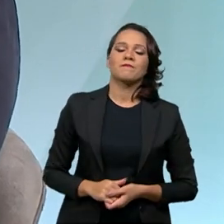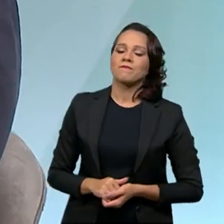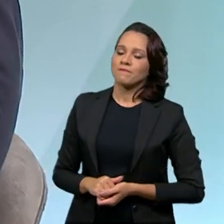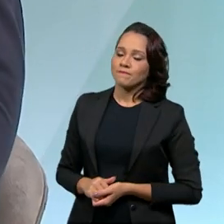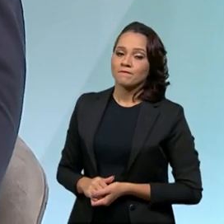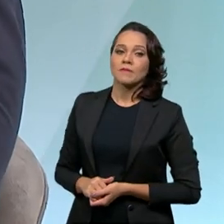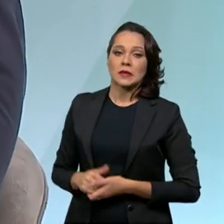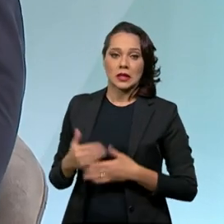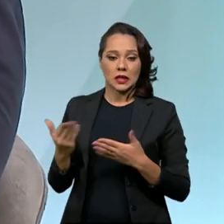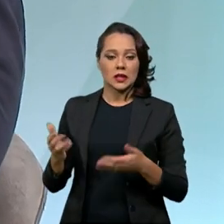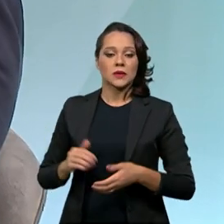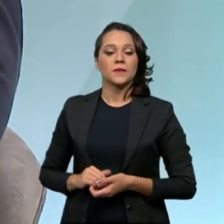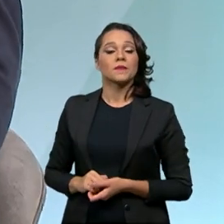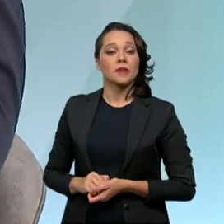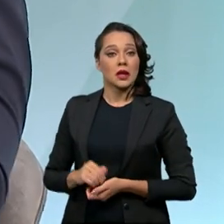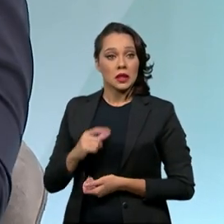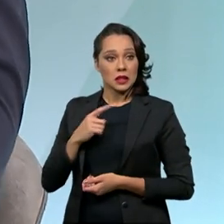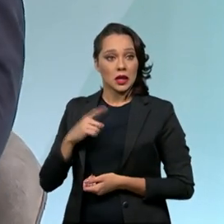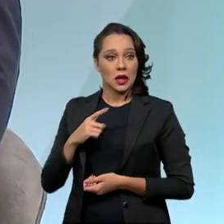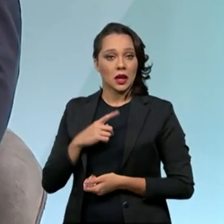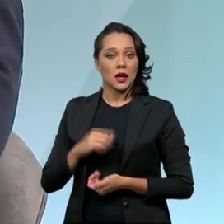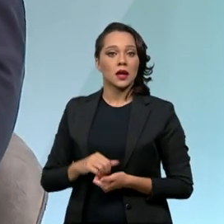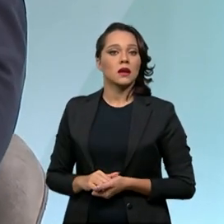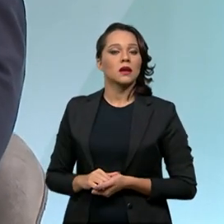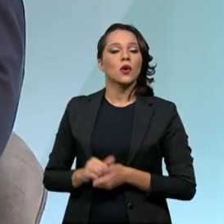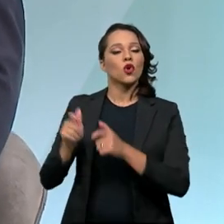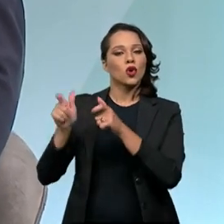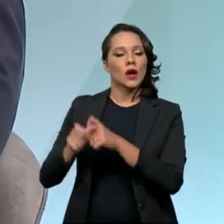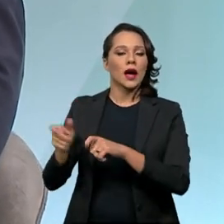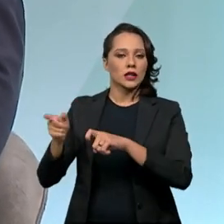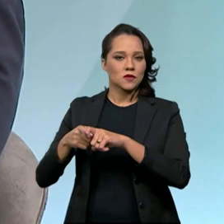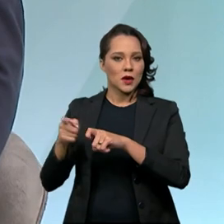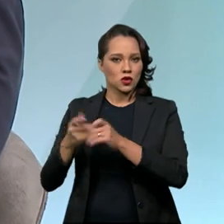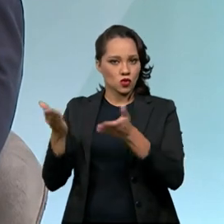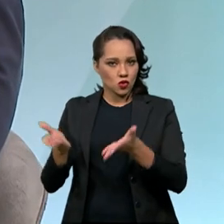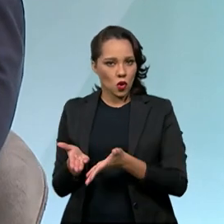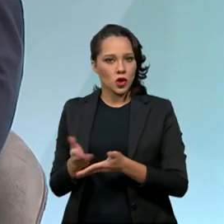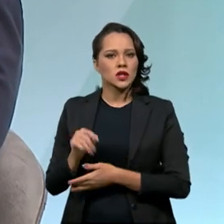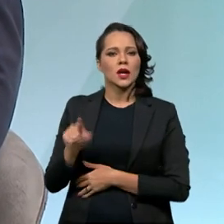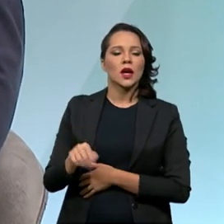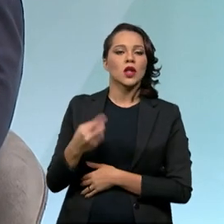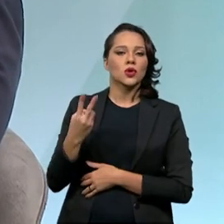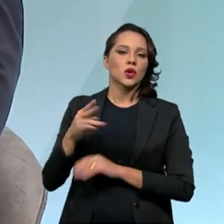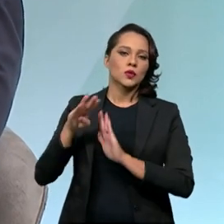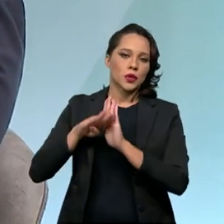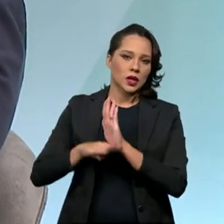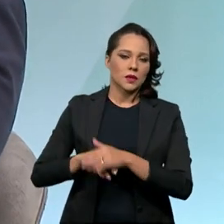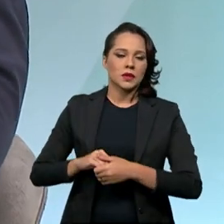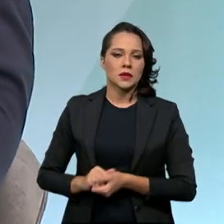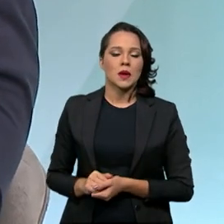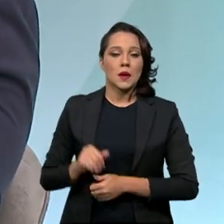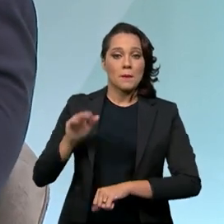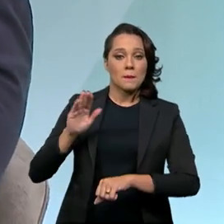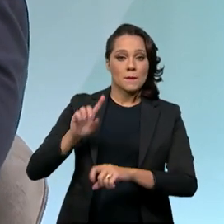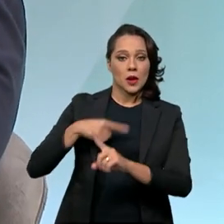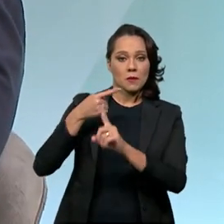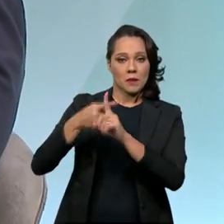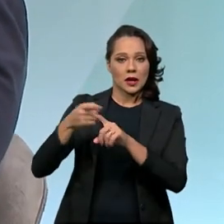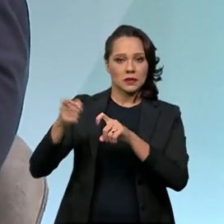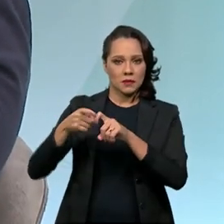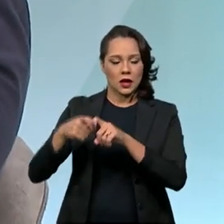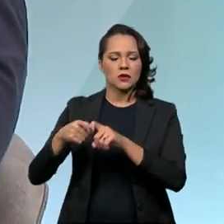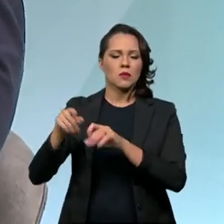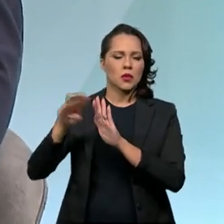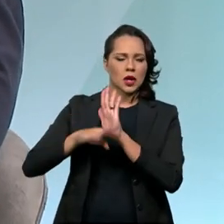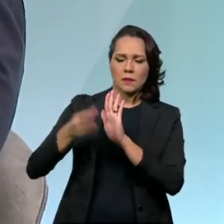Na verdade, você tem... A locação de médicos hoje, ela é feita por dois programas, pelo Mais Médicos, que é o programa